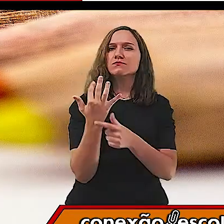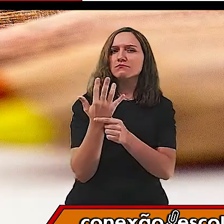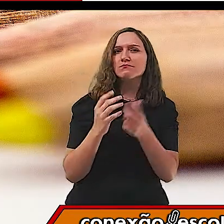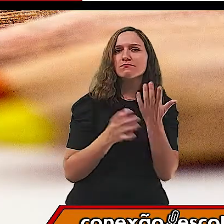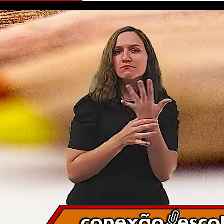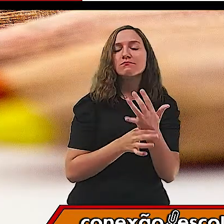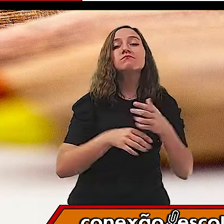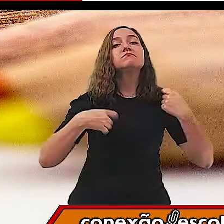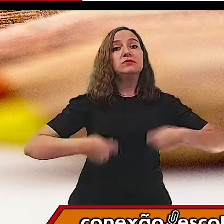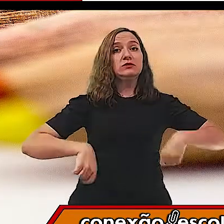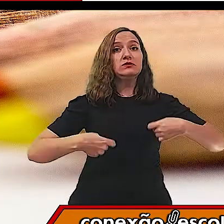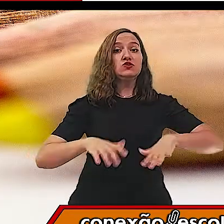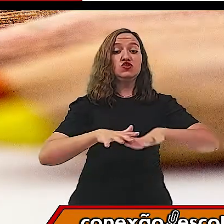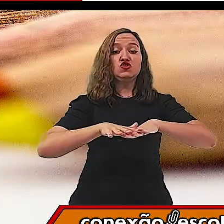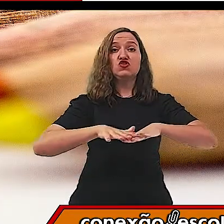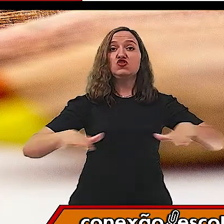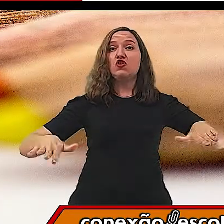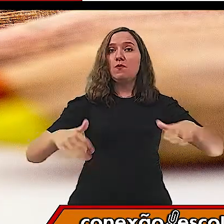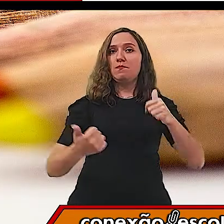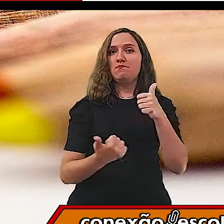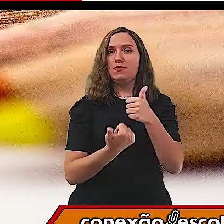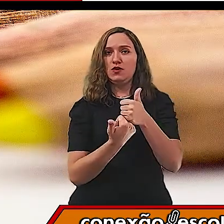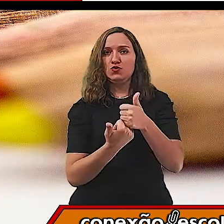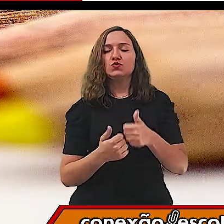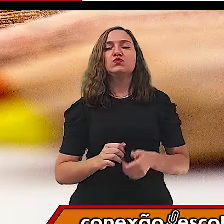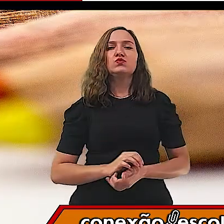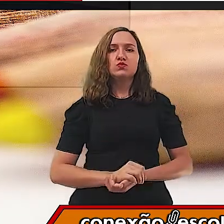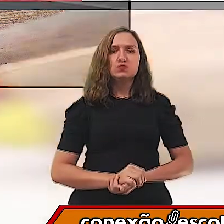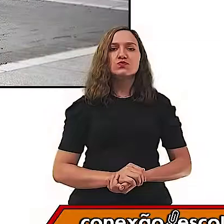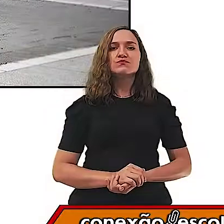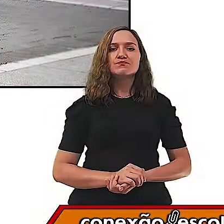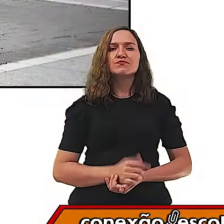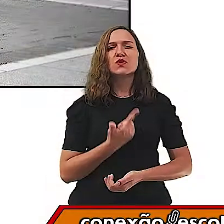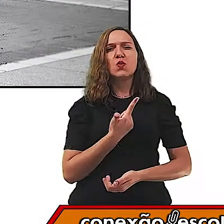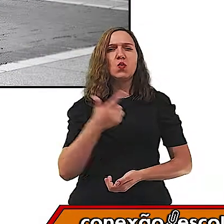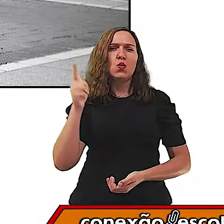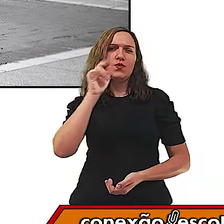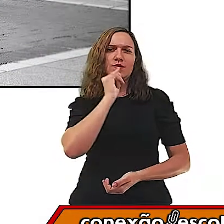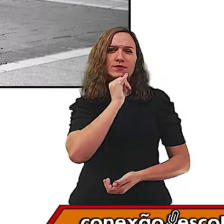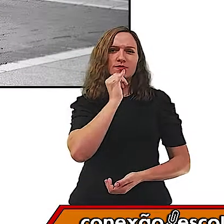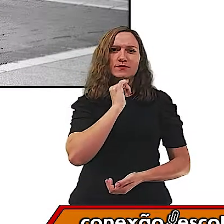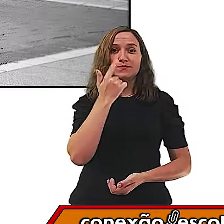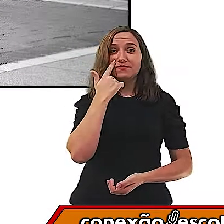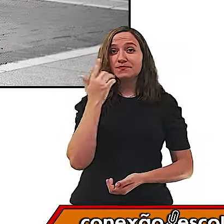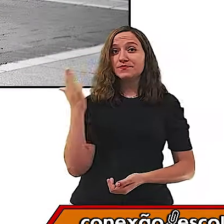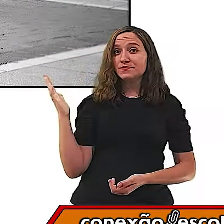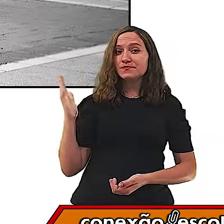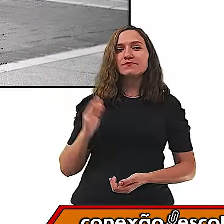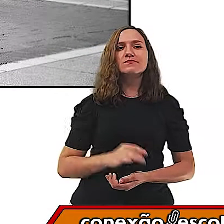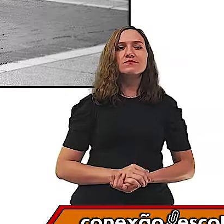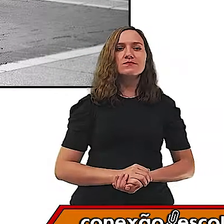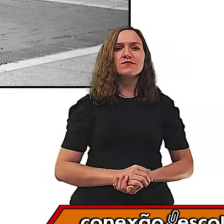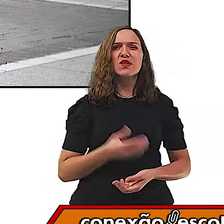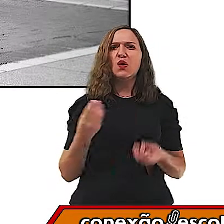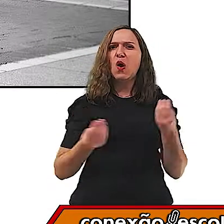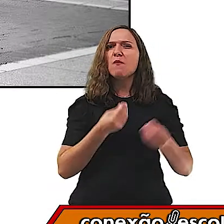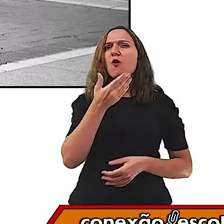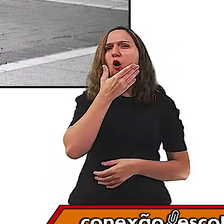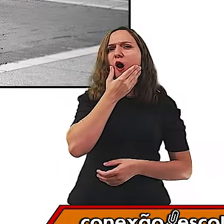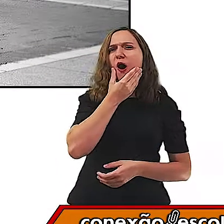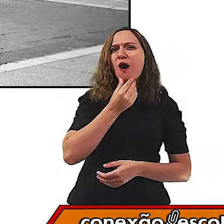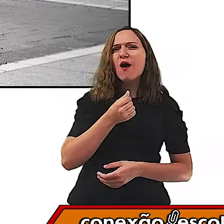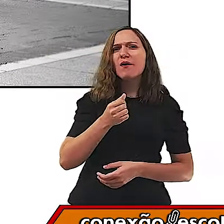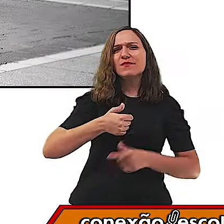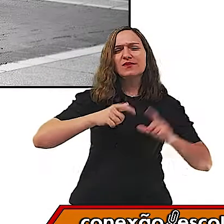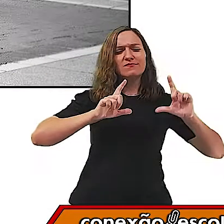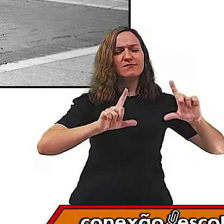estar no chão. Olha outros exemplos. Que jeito que está esse rapaz